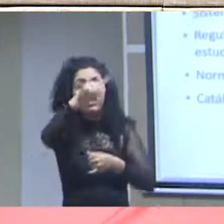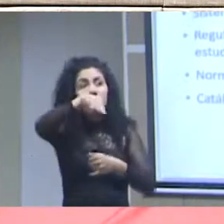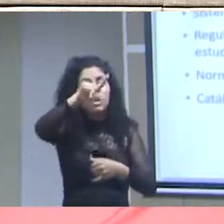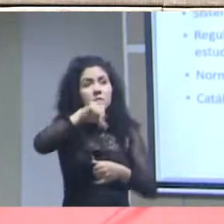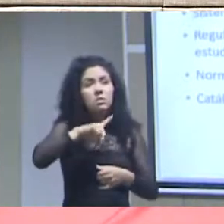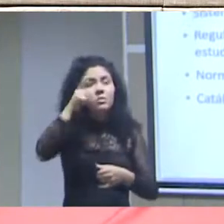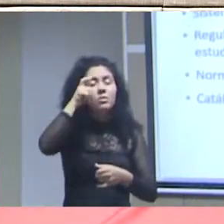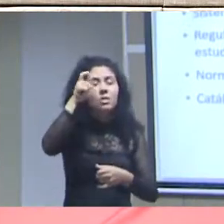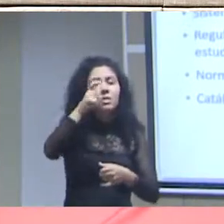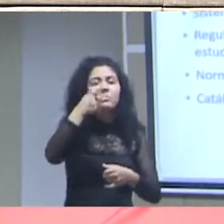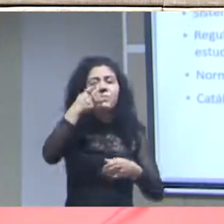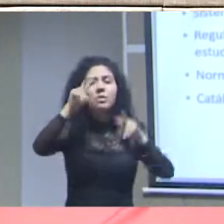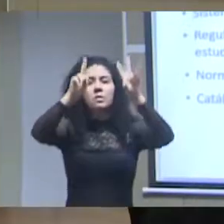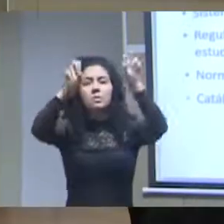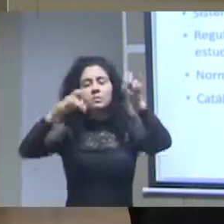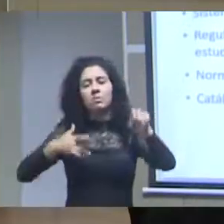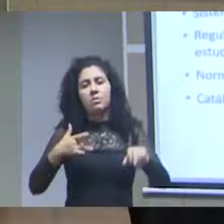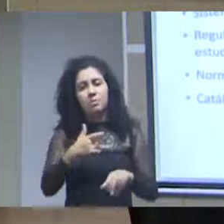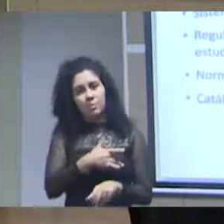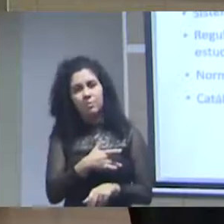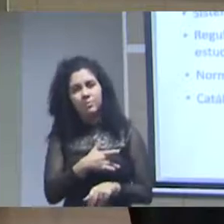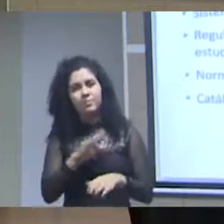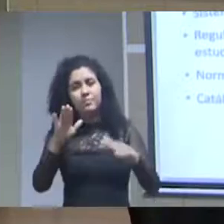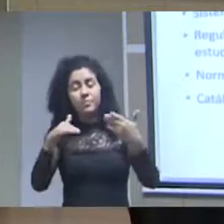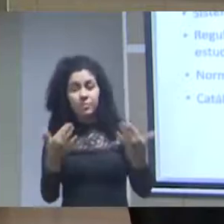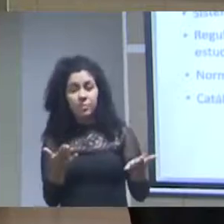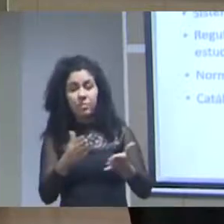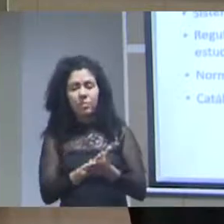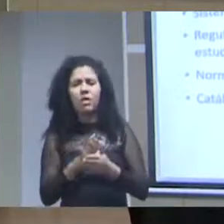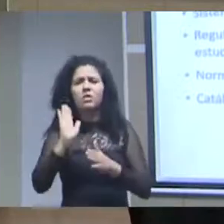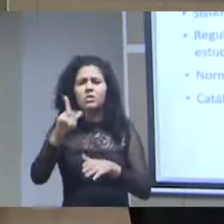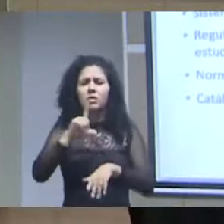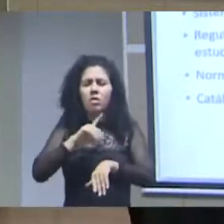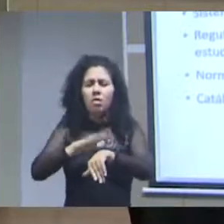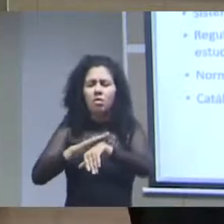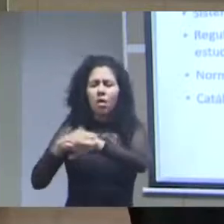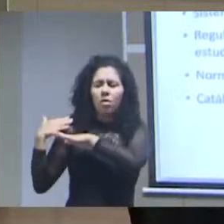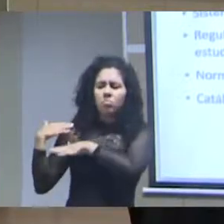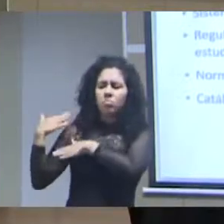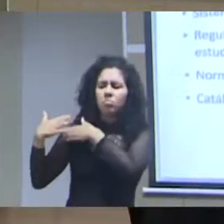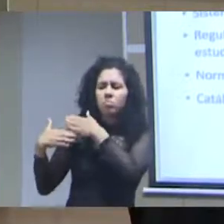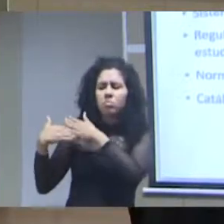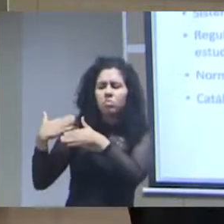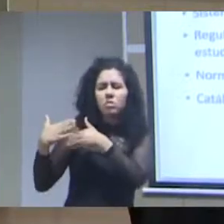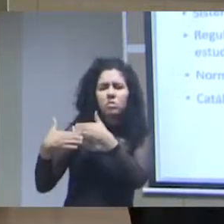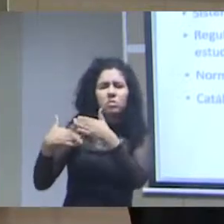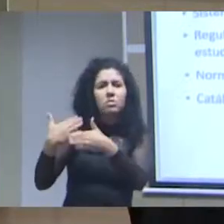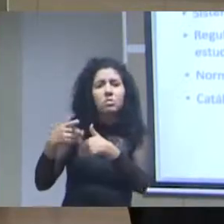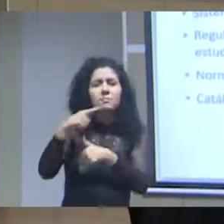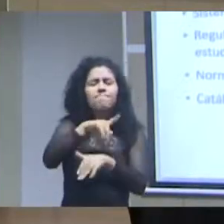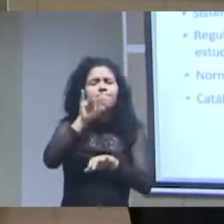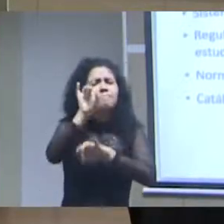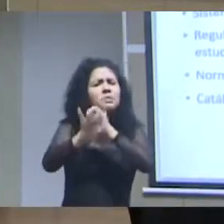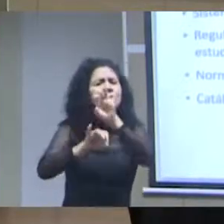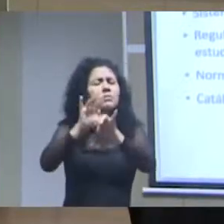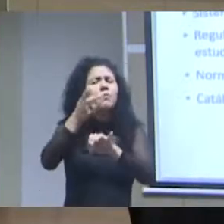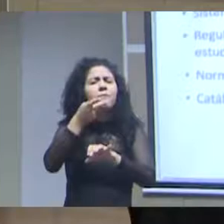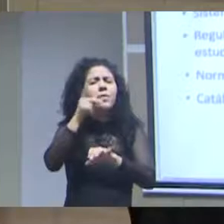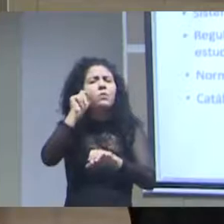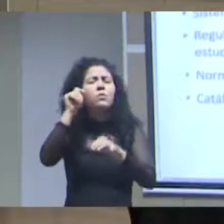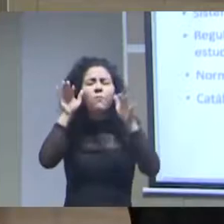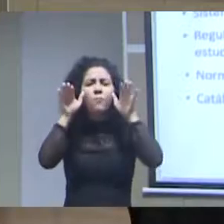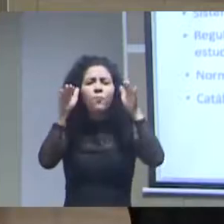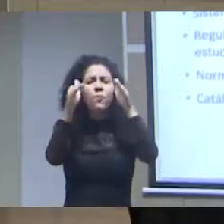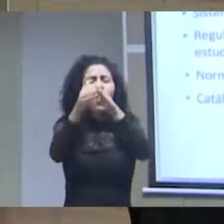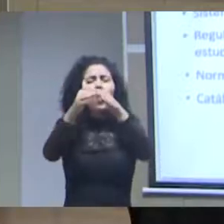o IPEA já vem há algum tempo investindo especialmente em políticas e práticas de governança de